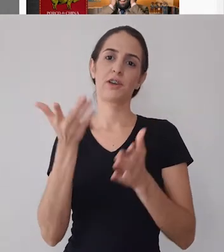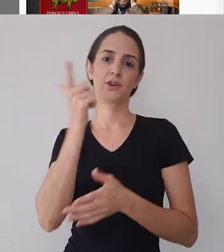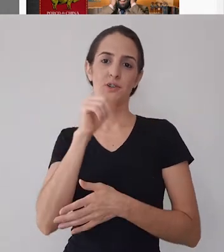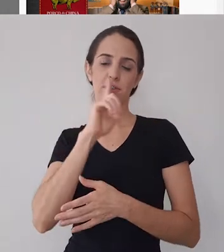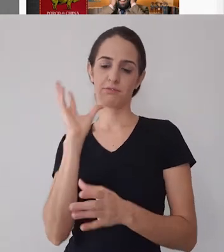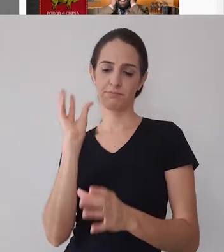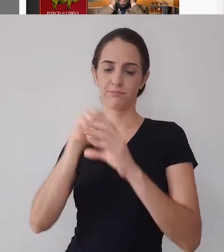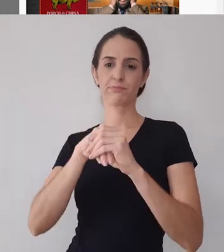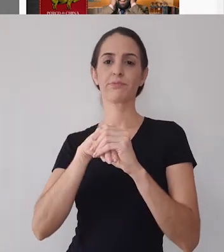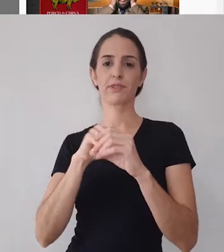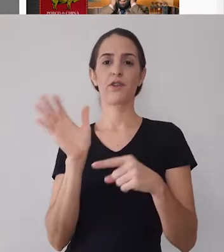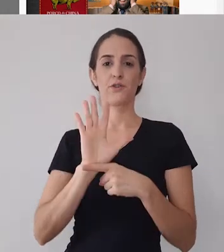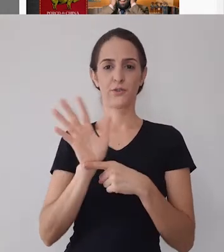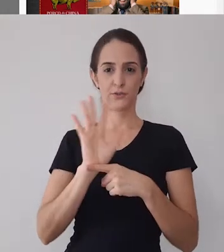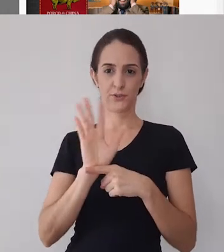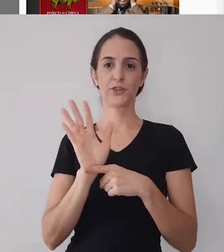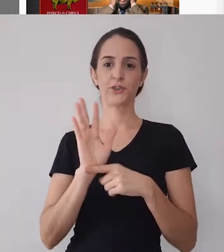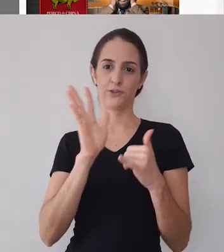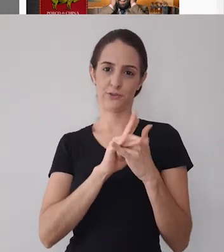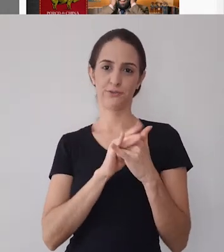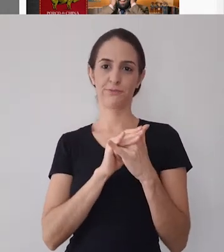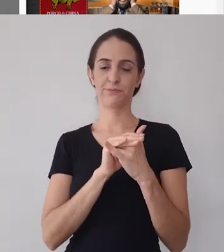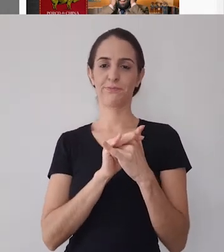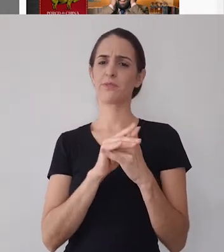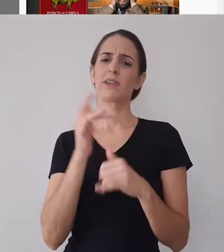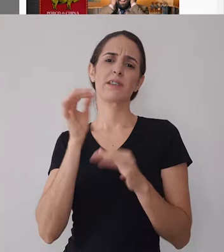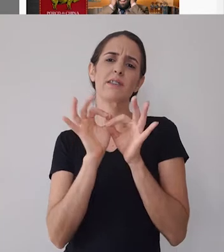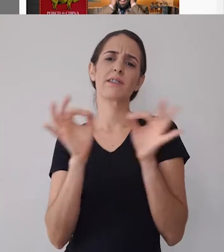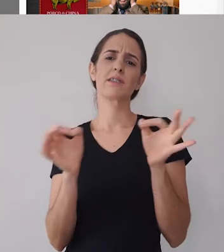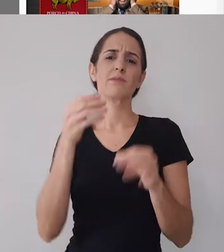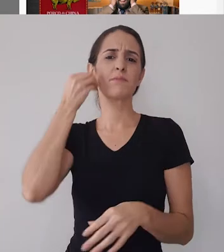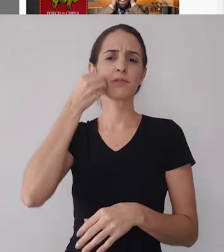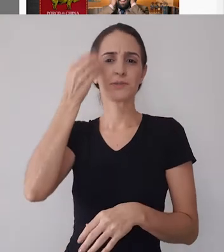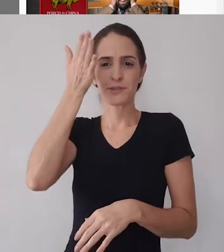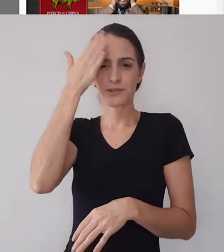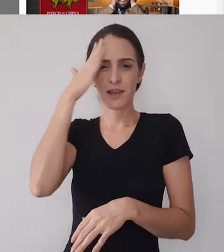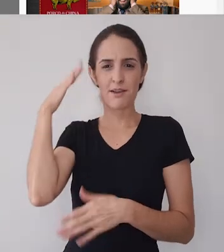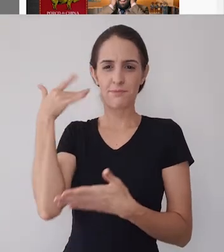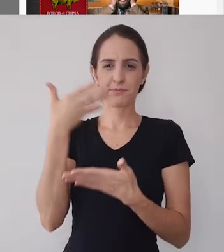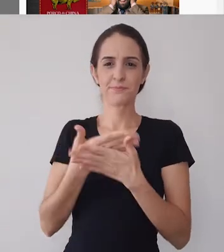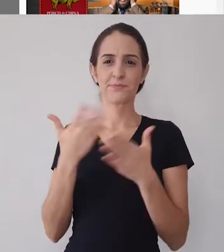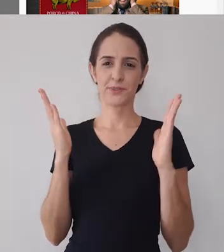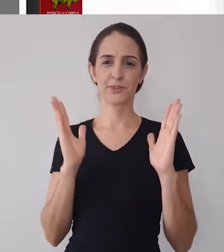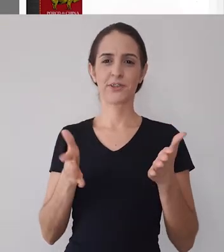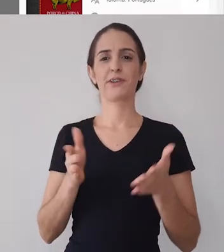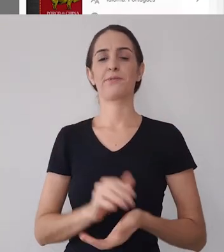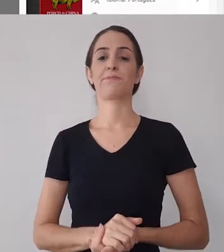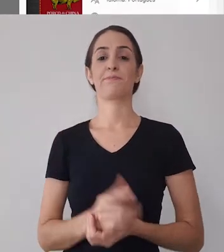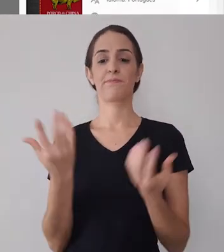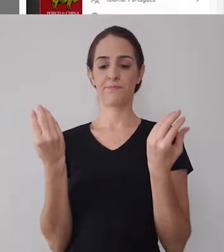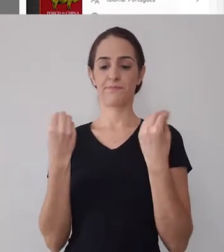que o seu vídeo já está no seu canal tá certo que essa é uma coisa simples de se fazer e você possivelmente já tem experiência nisso